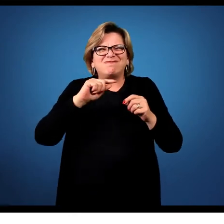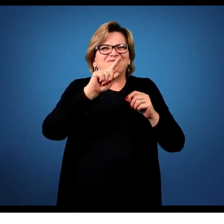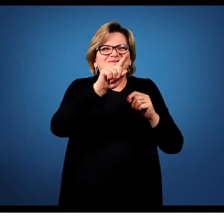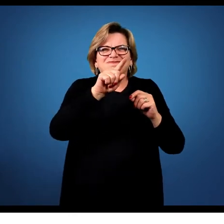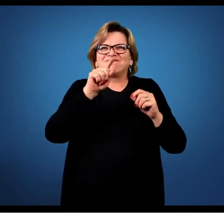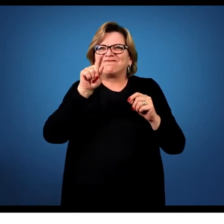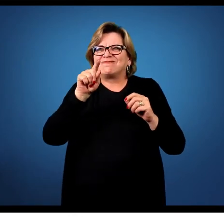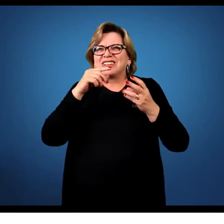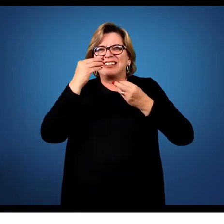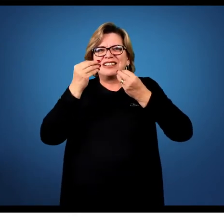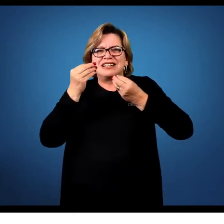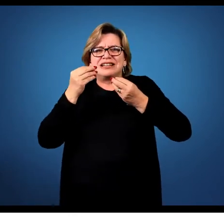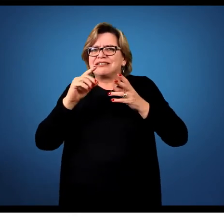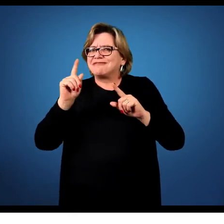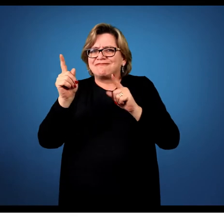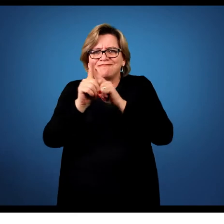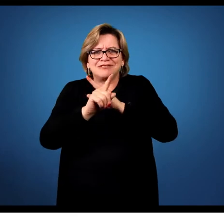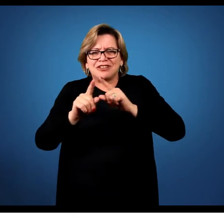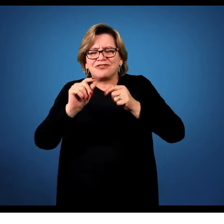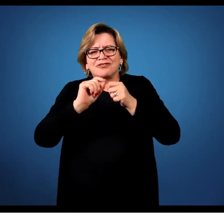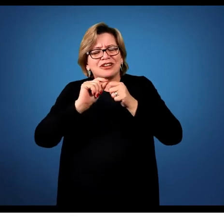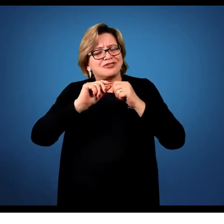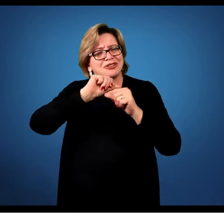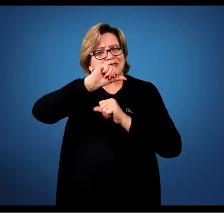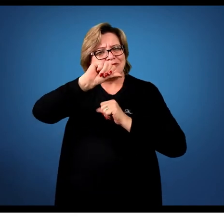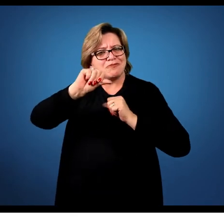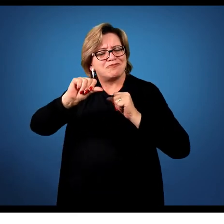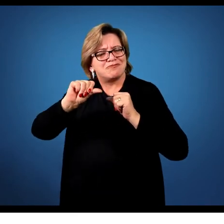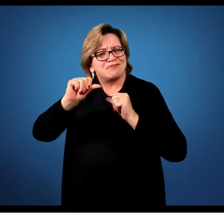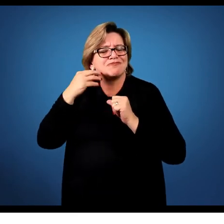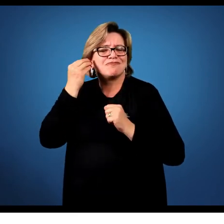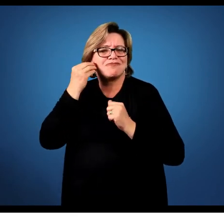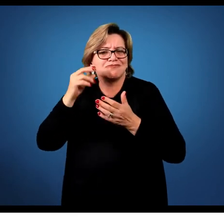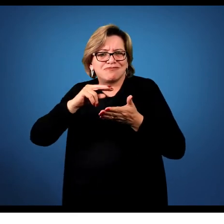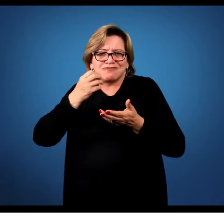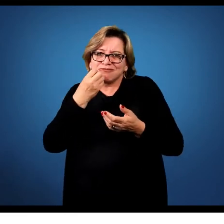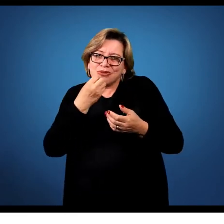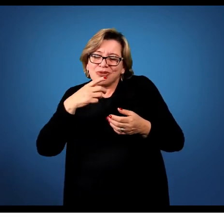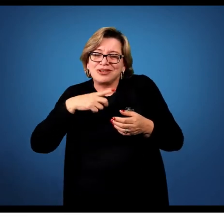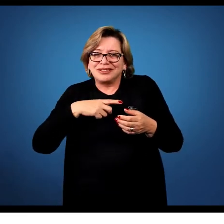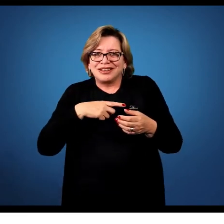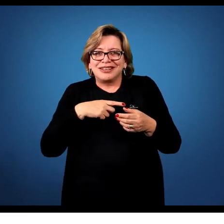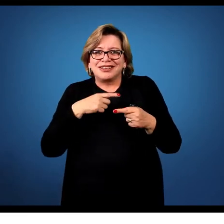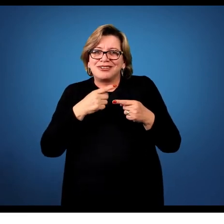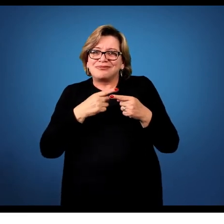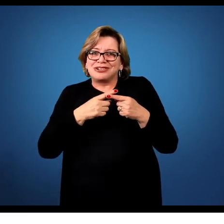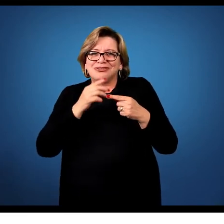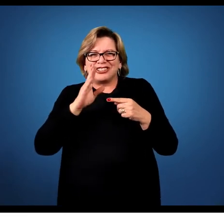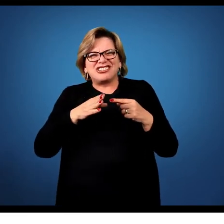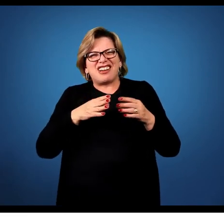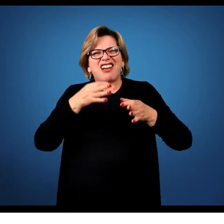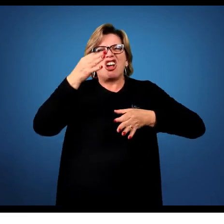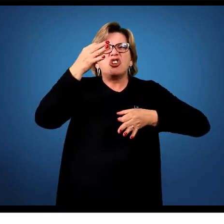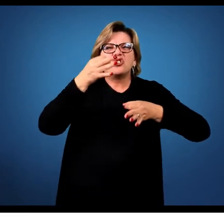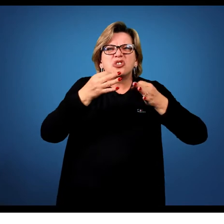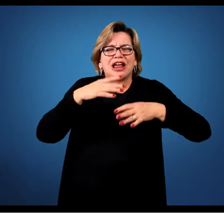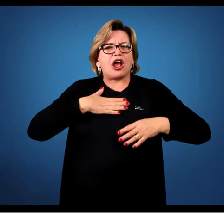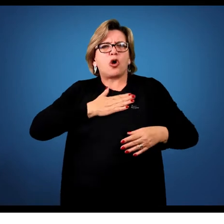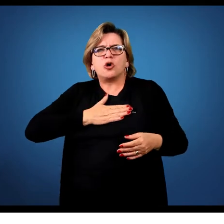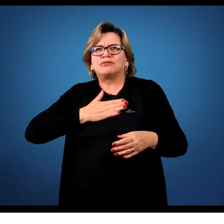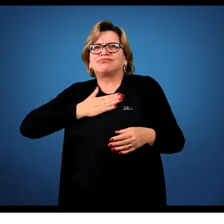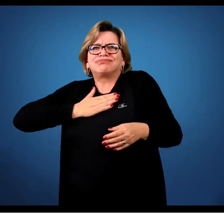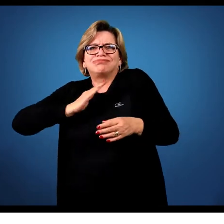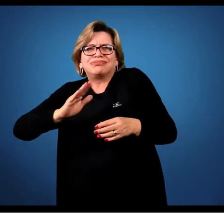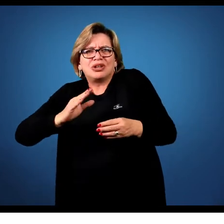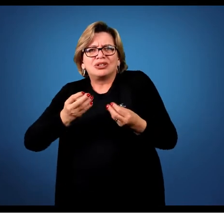uma, isso não te permite ter uma experiência significativa, porque se você já chega atribuindo juízo de gosto e de valor